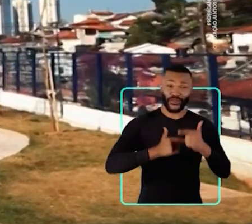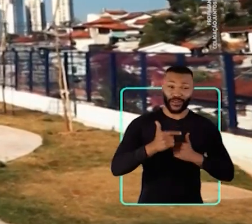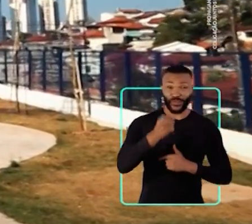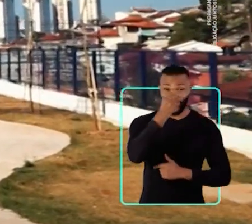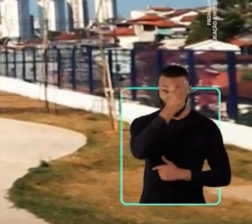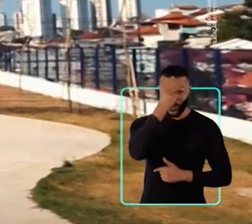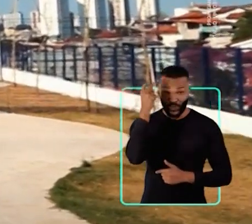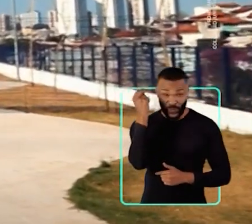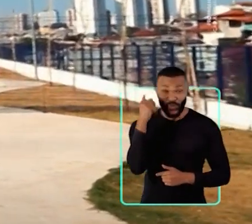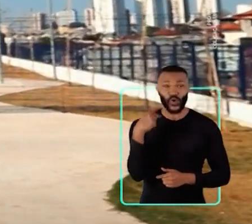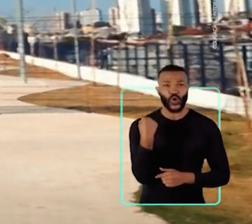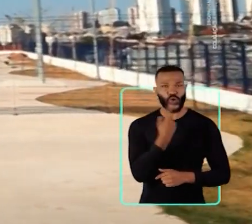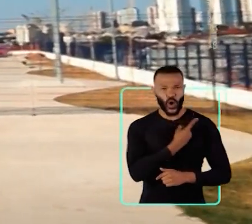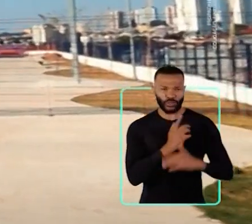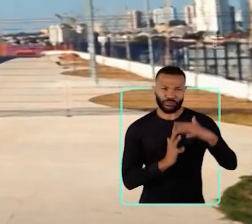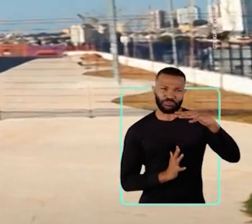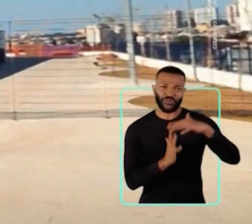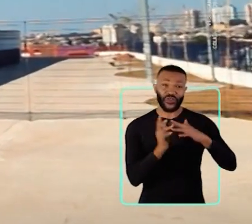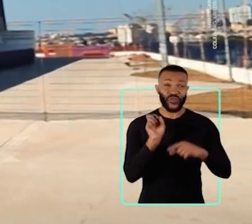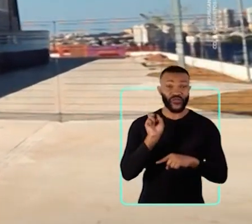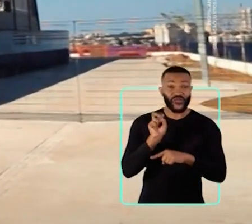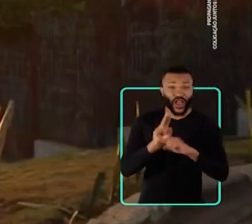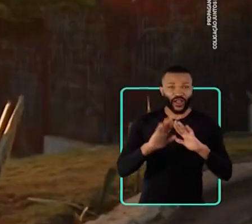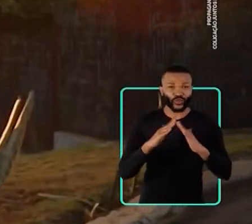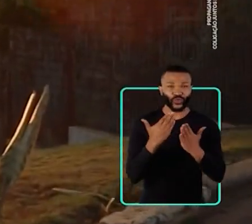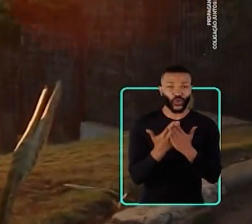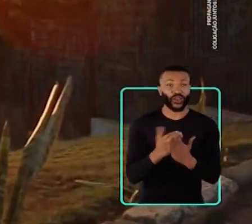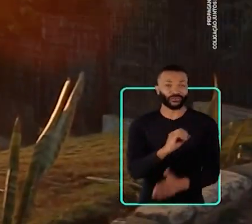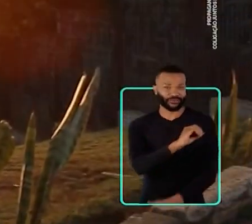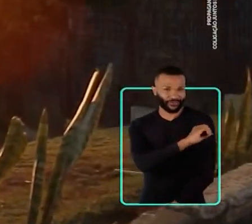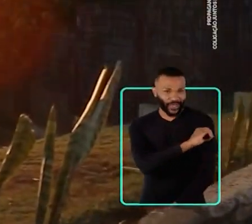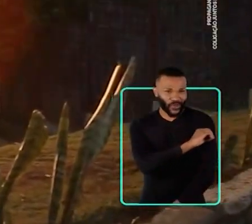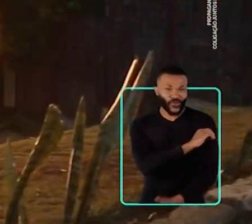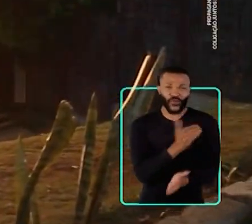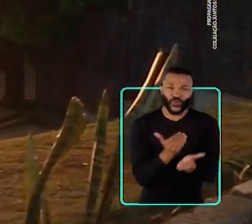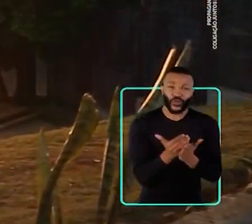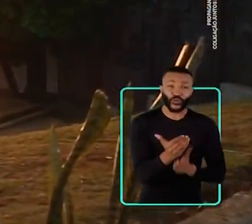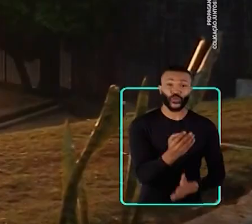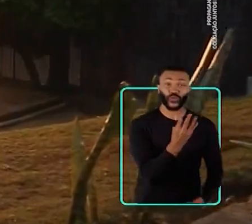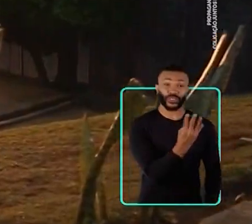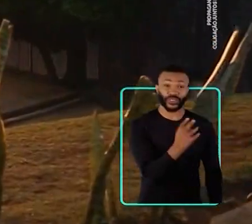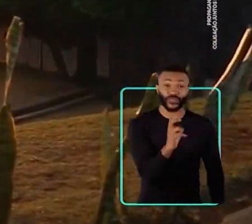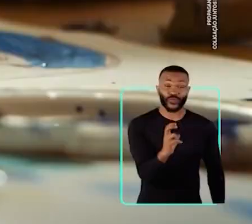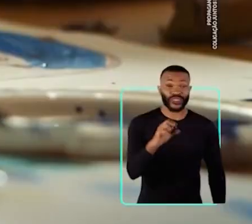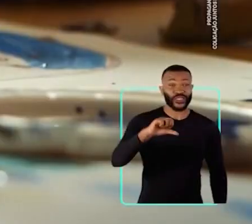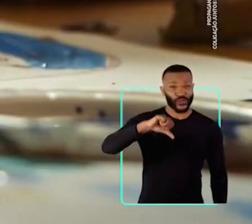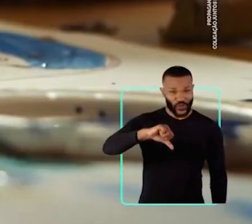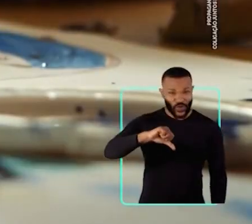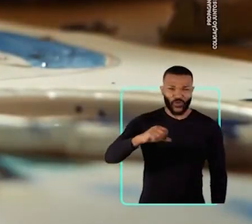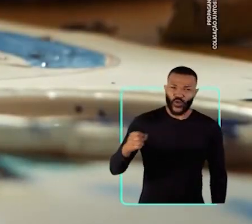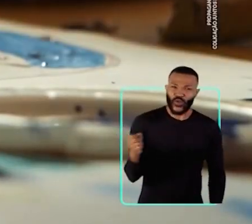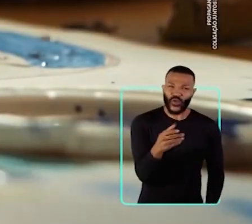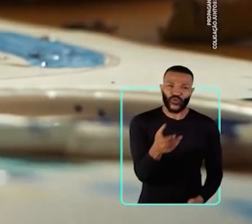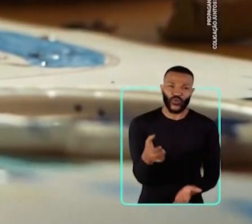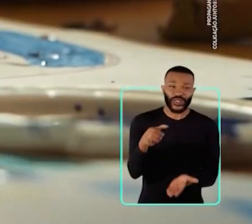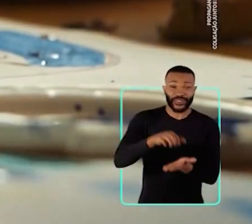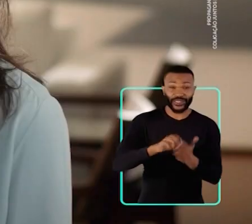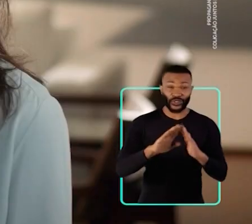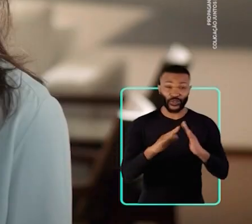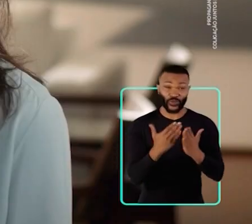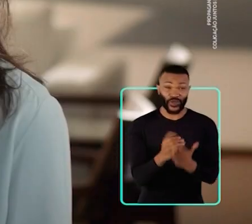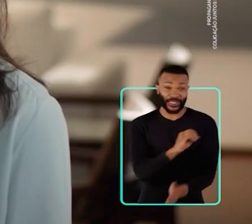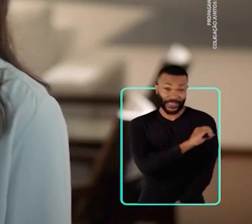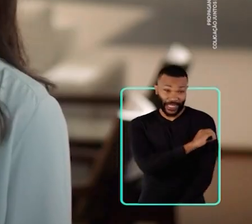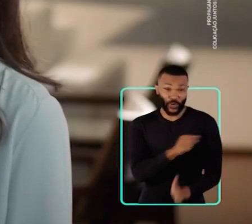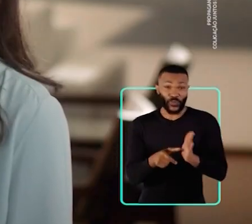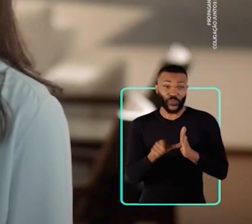Prefeitura, batemos recorde de vagas em creches. E implantamos 459 novas unidades de creches